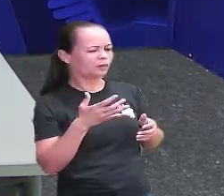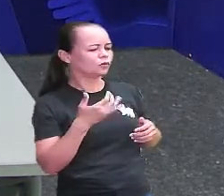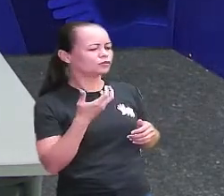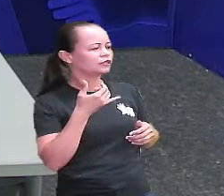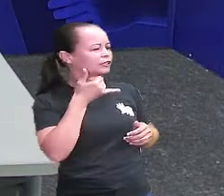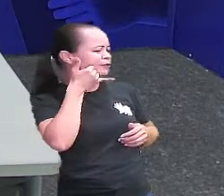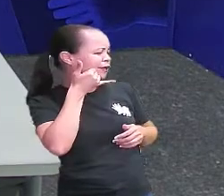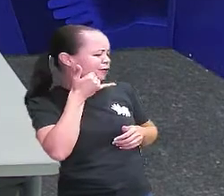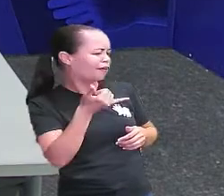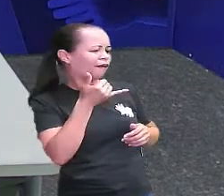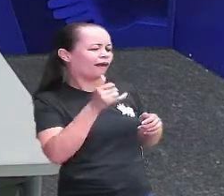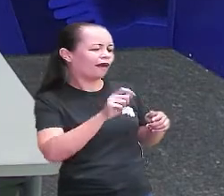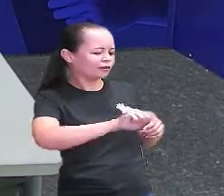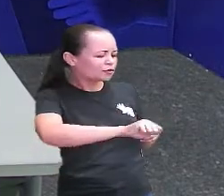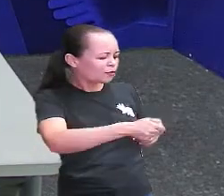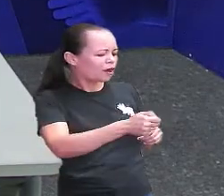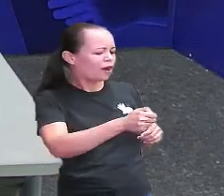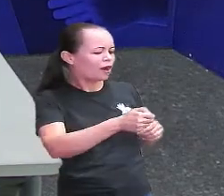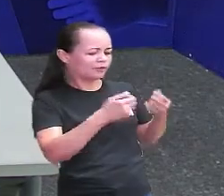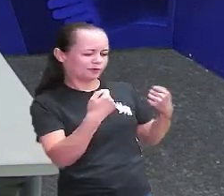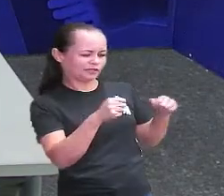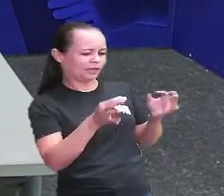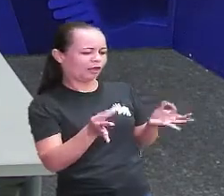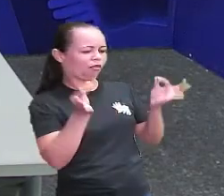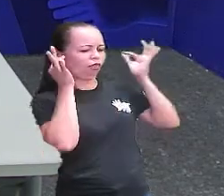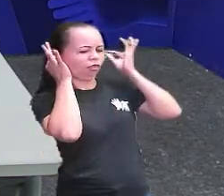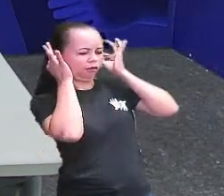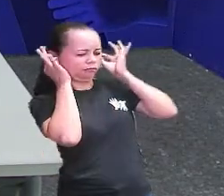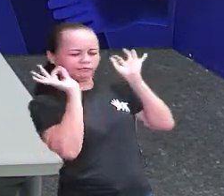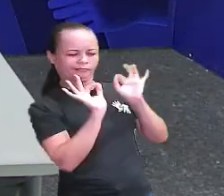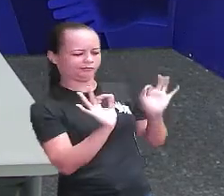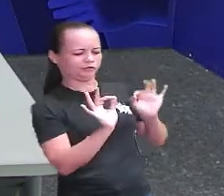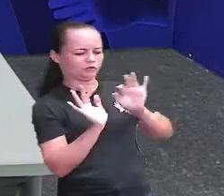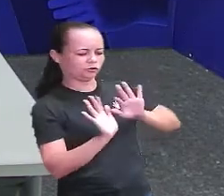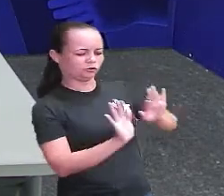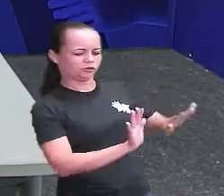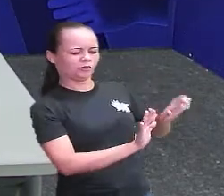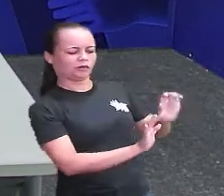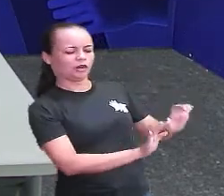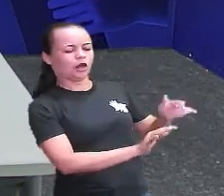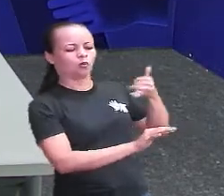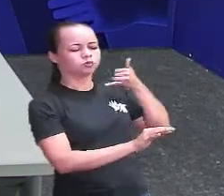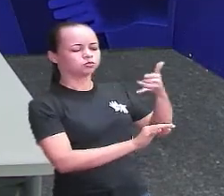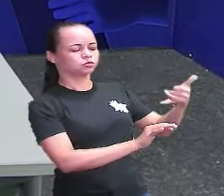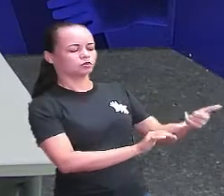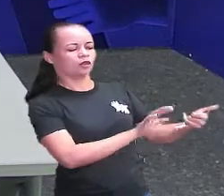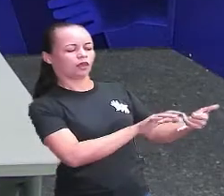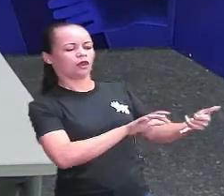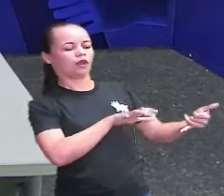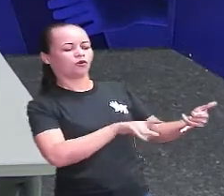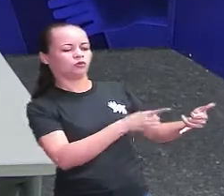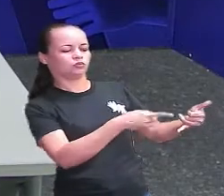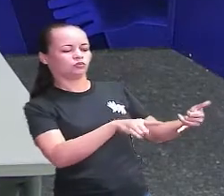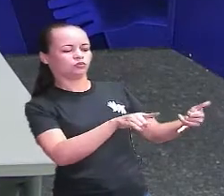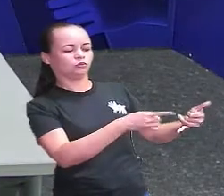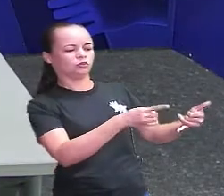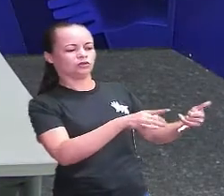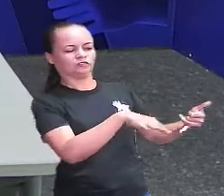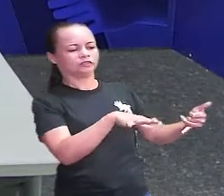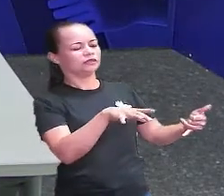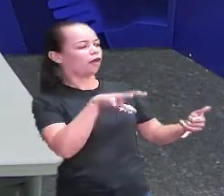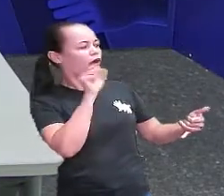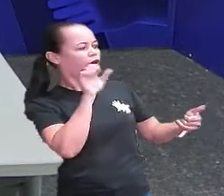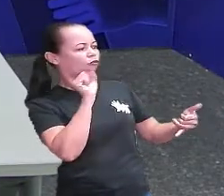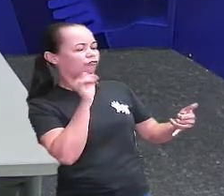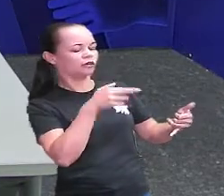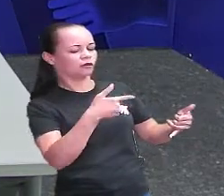ou no rádio, em algum lugar. Bota ela lá, sem precisar do fone de ouvido, pra você não prejudicar as suas orelhinhas, tá? Ah, claro, com certeza, aprendi bastante. Muito